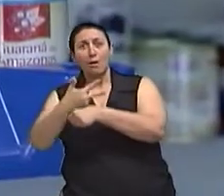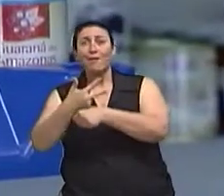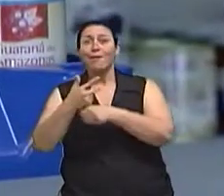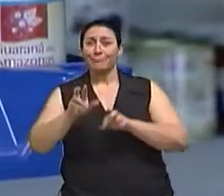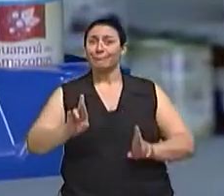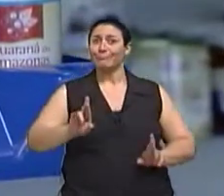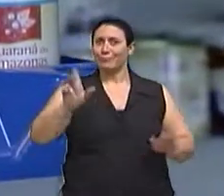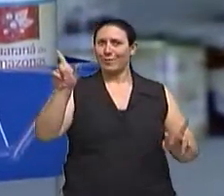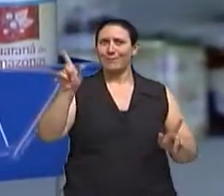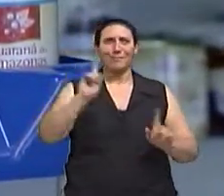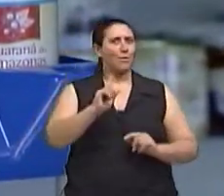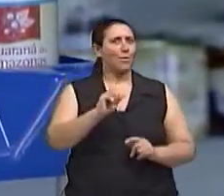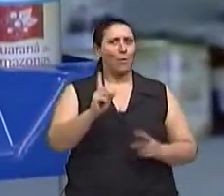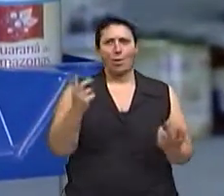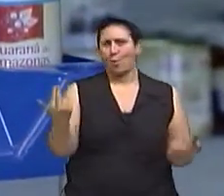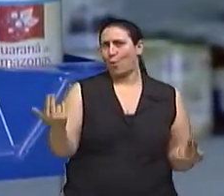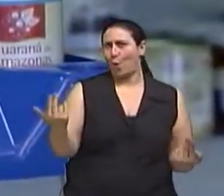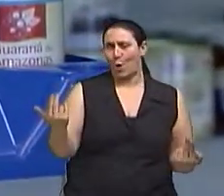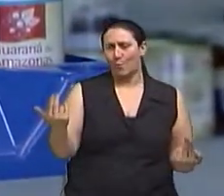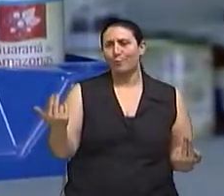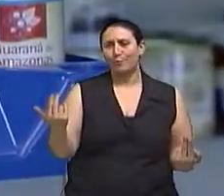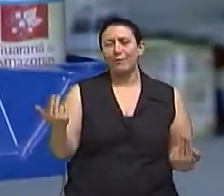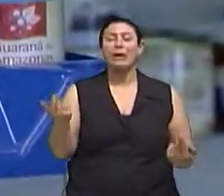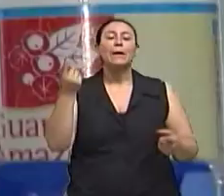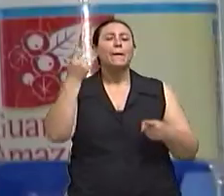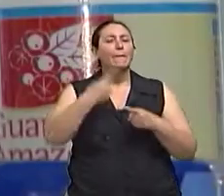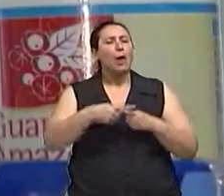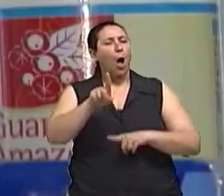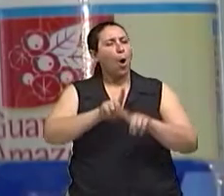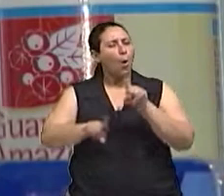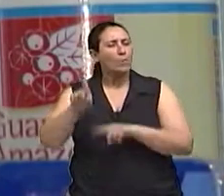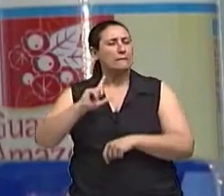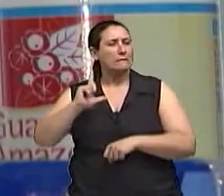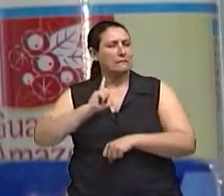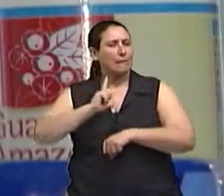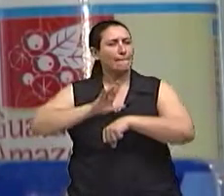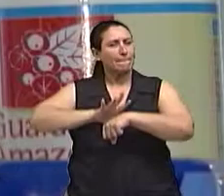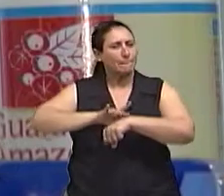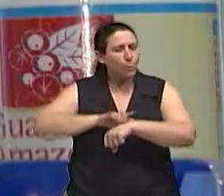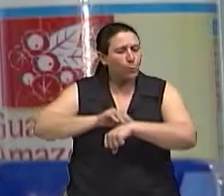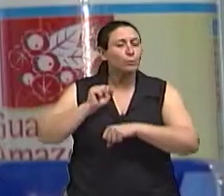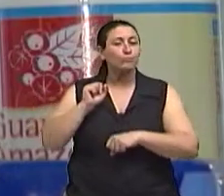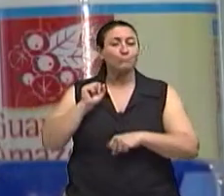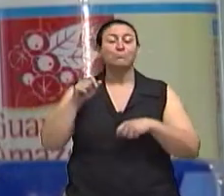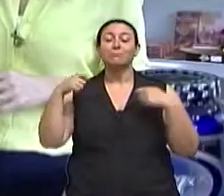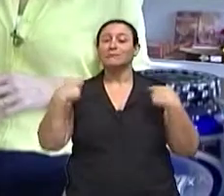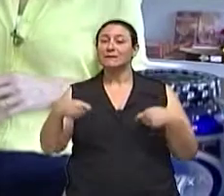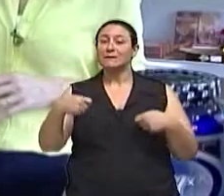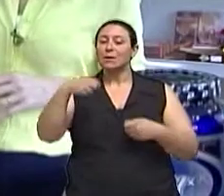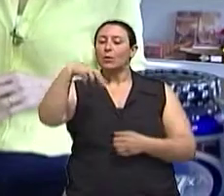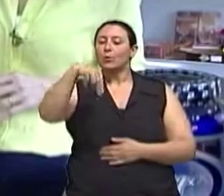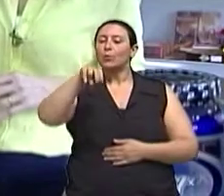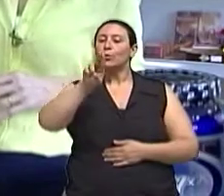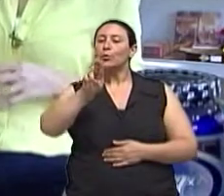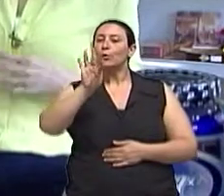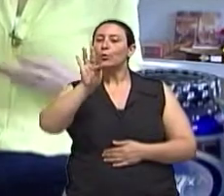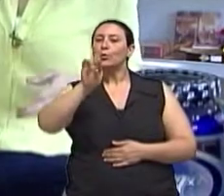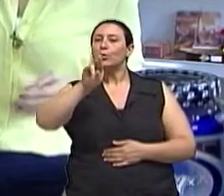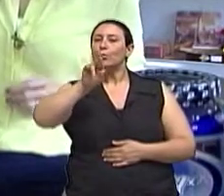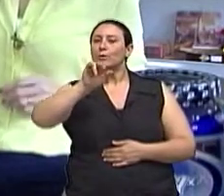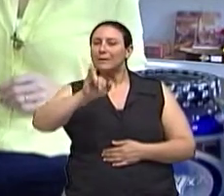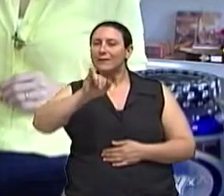E para idosos que estão ao leito, que têm alguma patologia, a gente indica o Nutri Drink, que é um